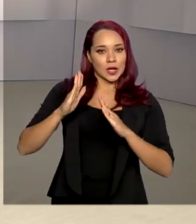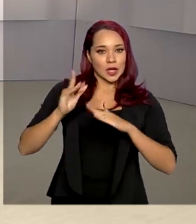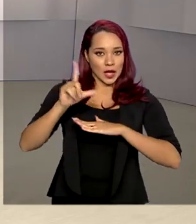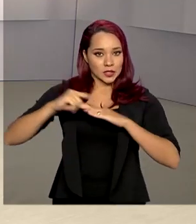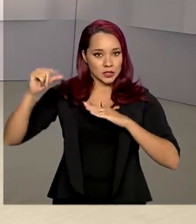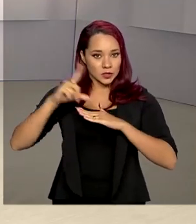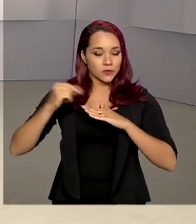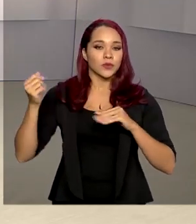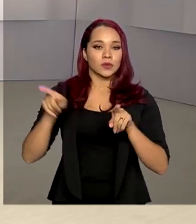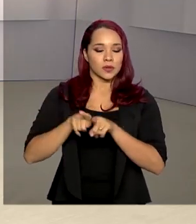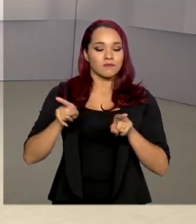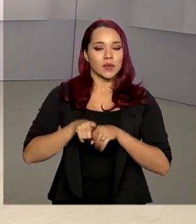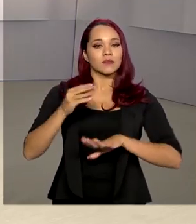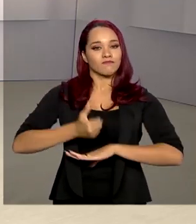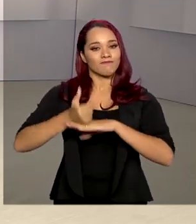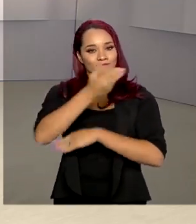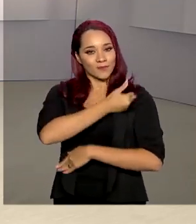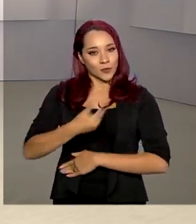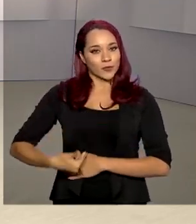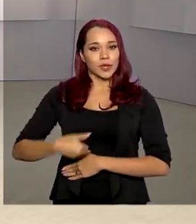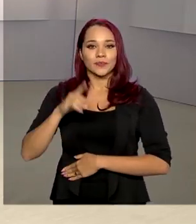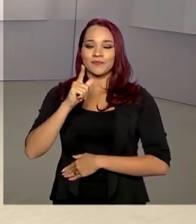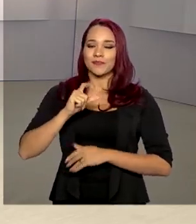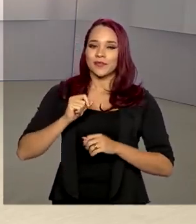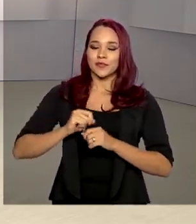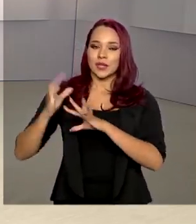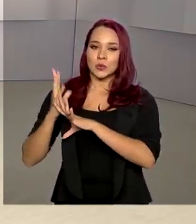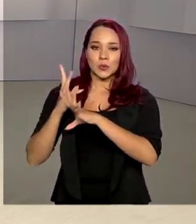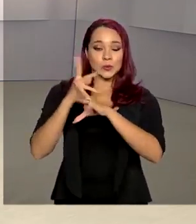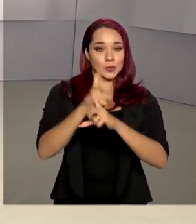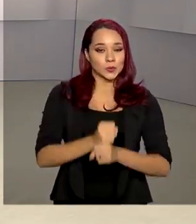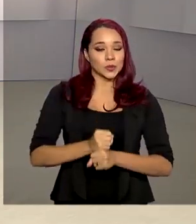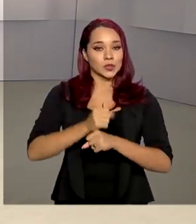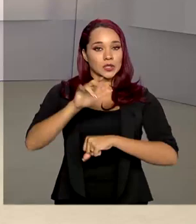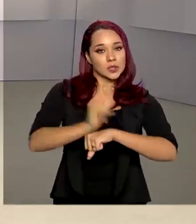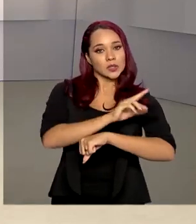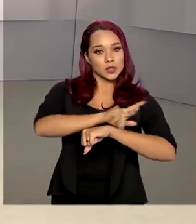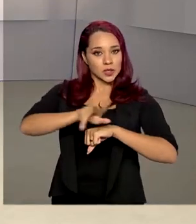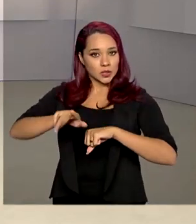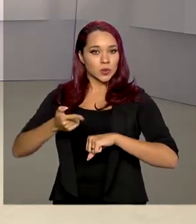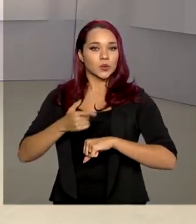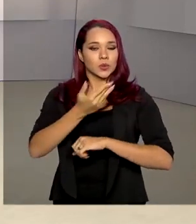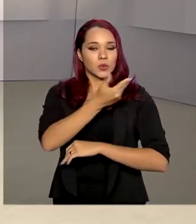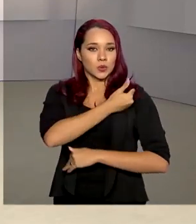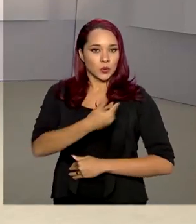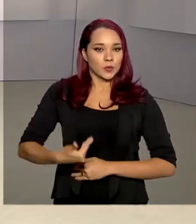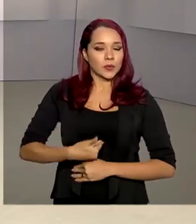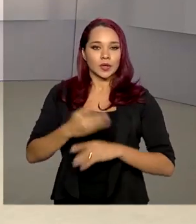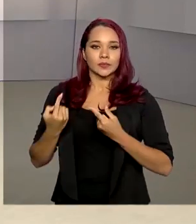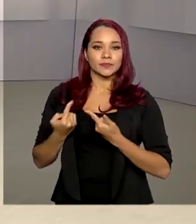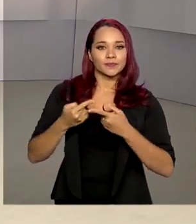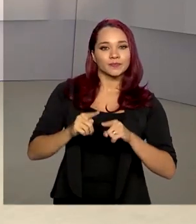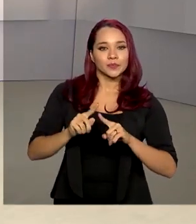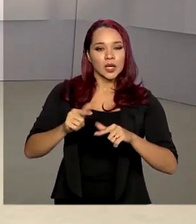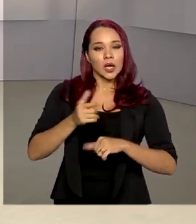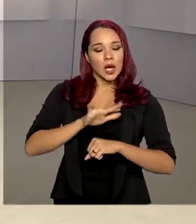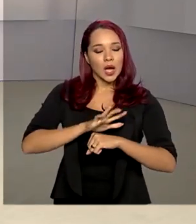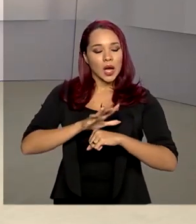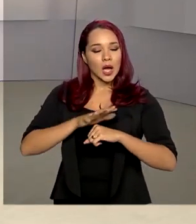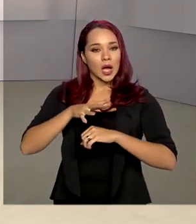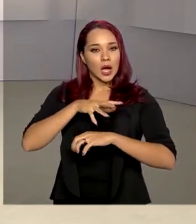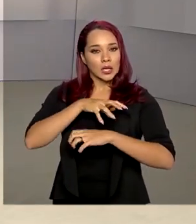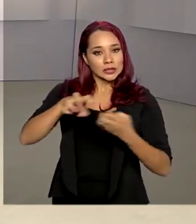Secretaria de Governo fizeram um balanço das ações adotadas pelo governo no enfrentamento à crise causada pelo novo